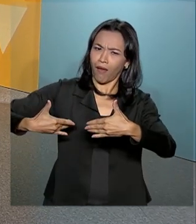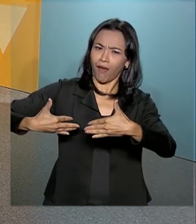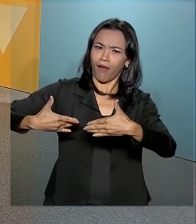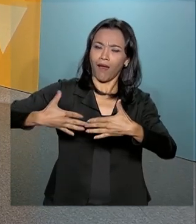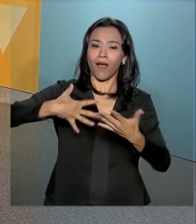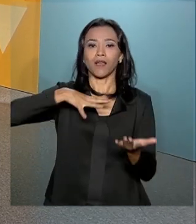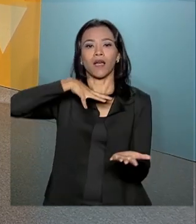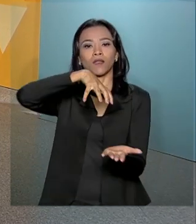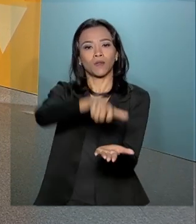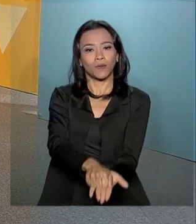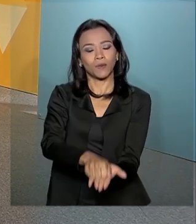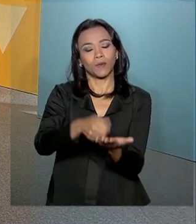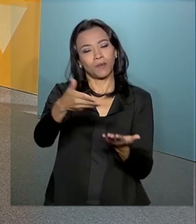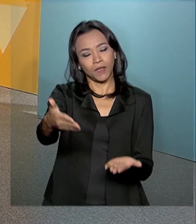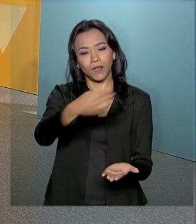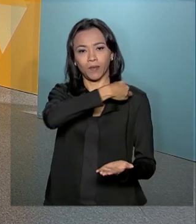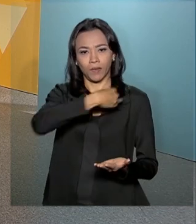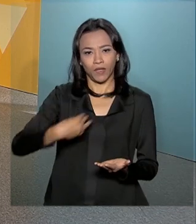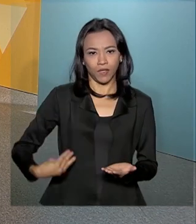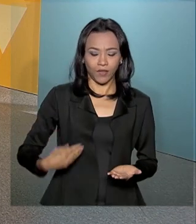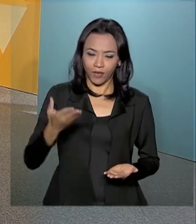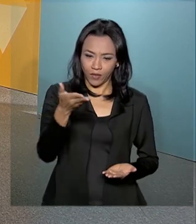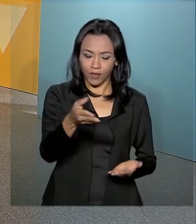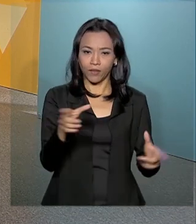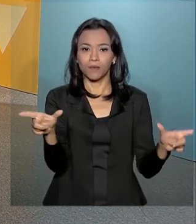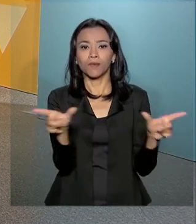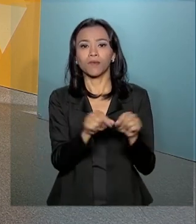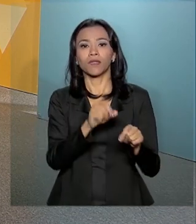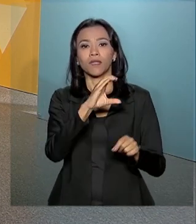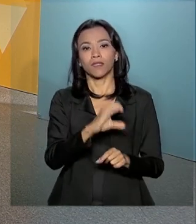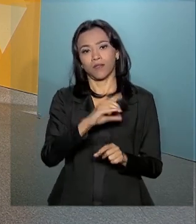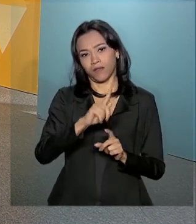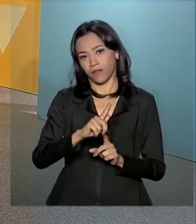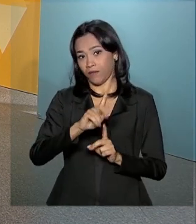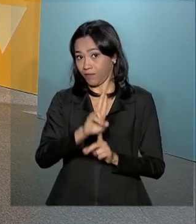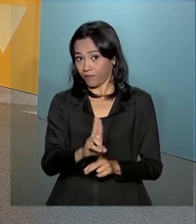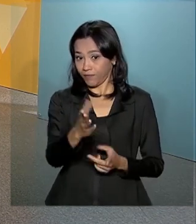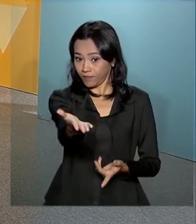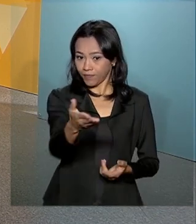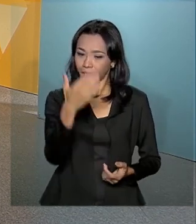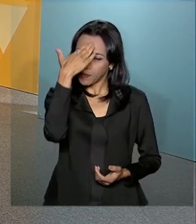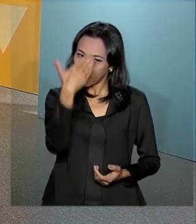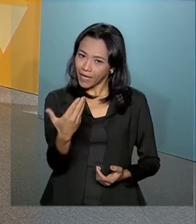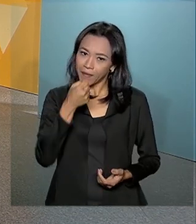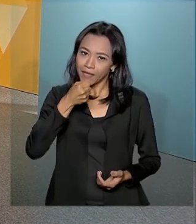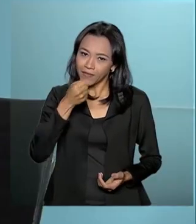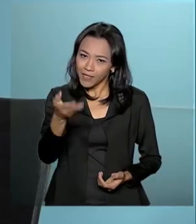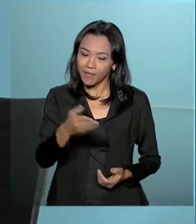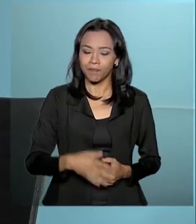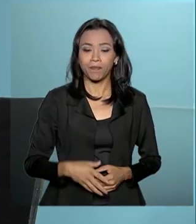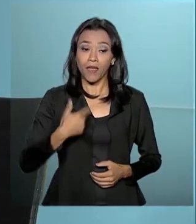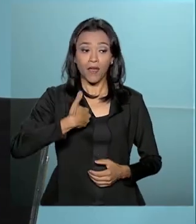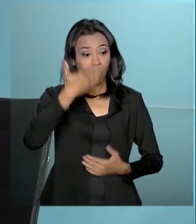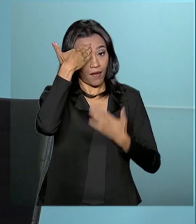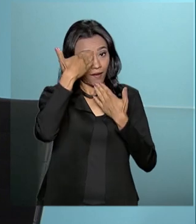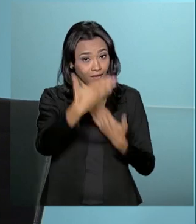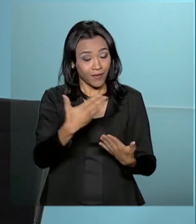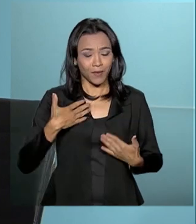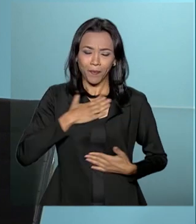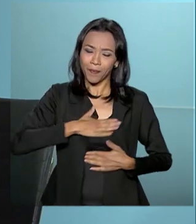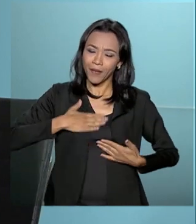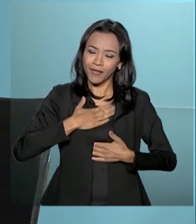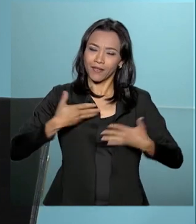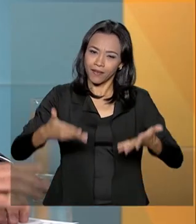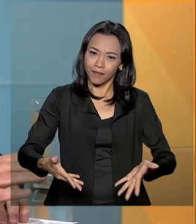ocupar o cargo de ministro da Controladoria Geral da União. Obrigado, ministro, pela entrevista. Eu que agradeço, é um prazer para mim estar aqui